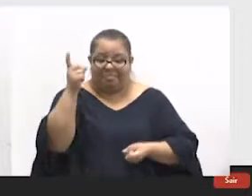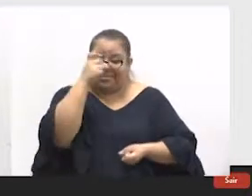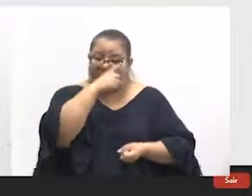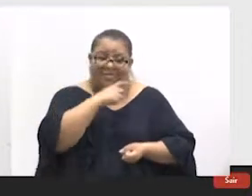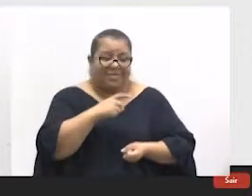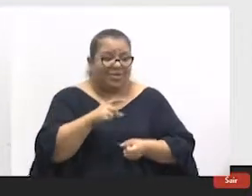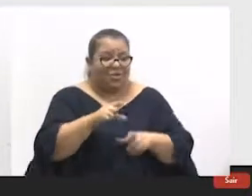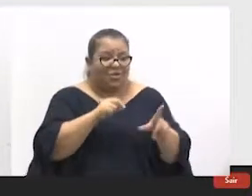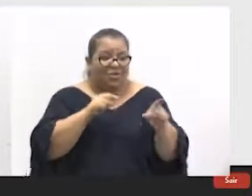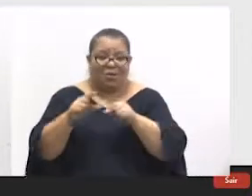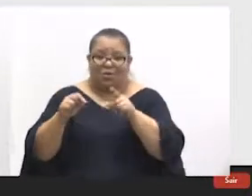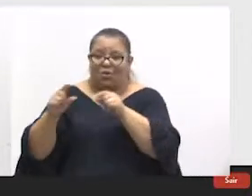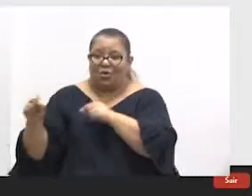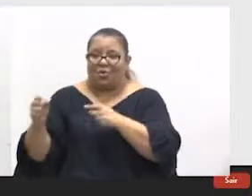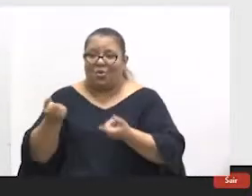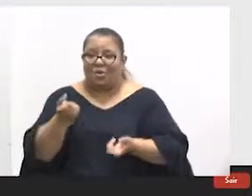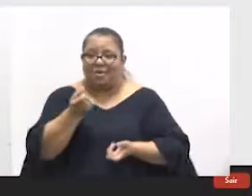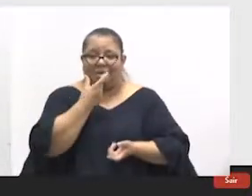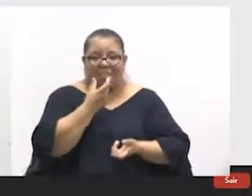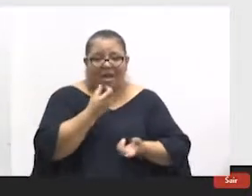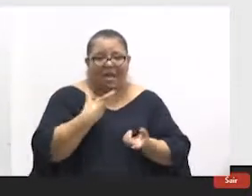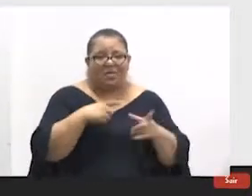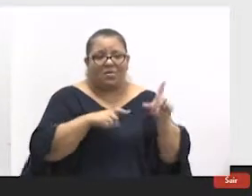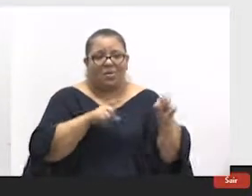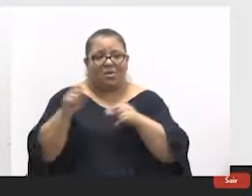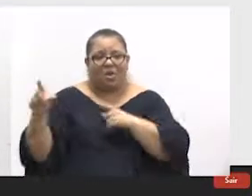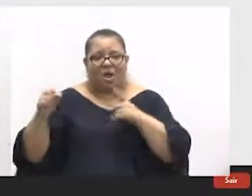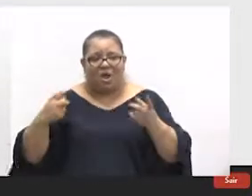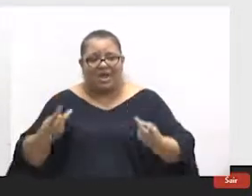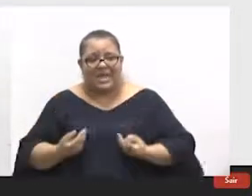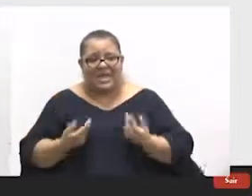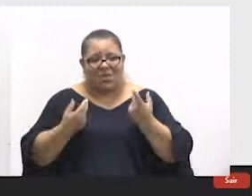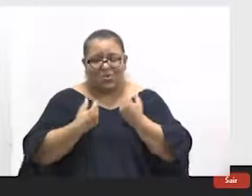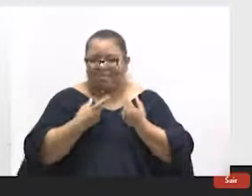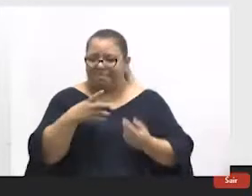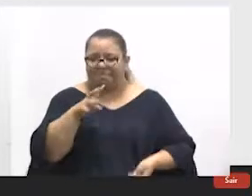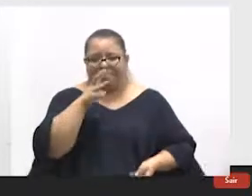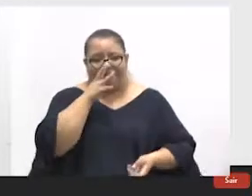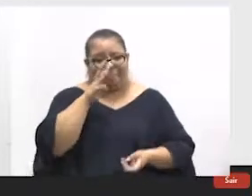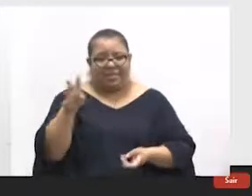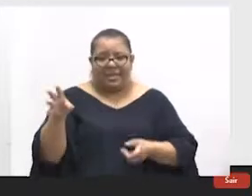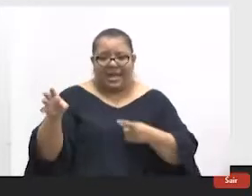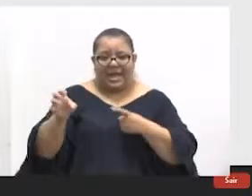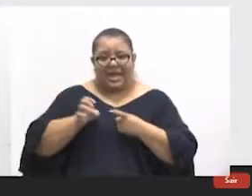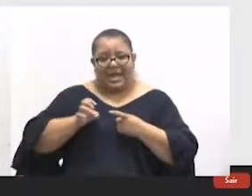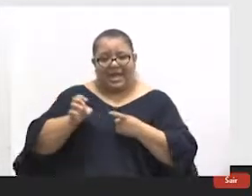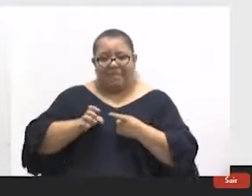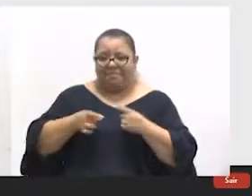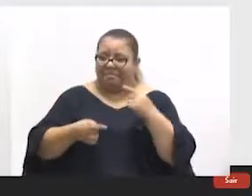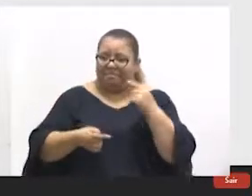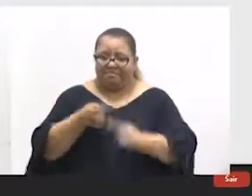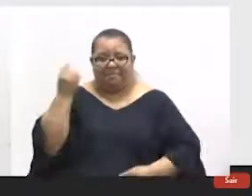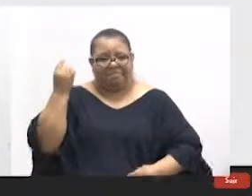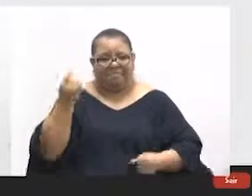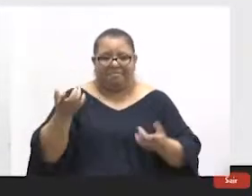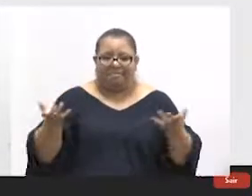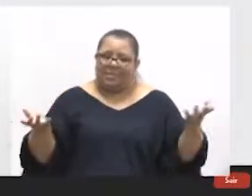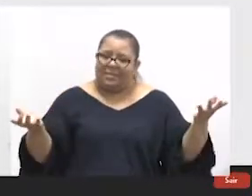tem que escolher quem a gente vai tratar, que é algo que, assim, da parte prática médica até é